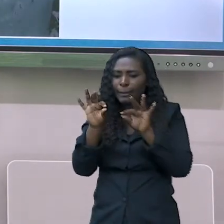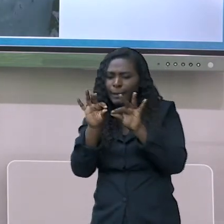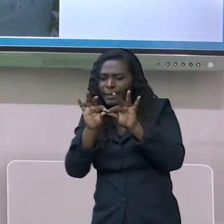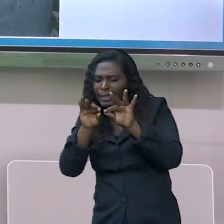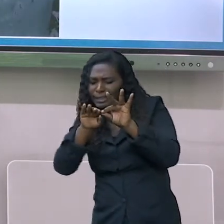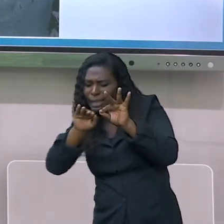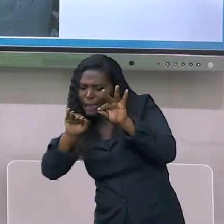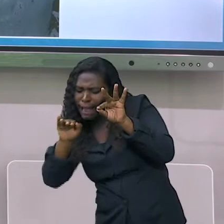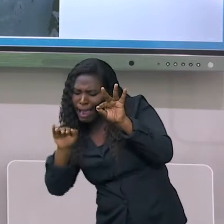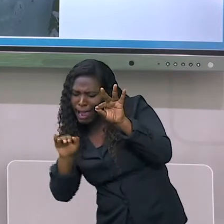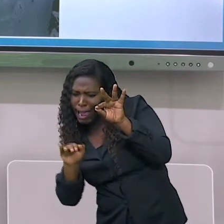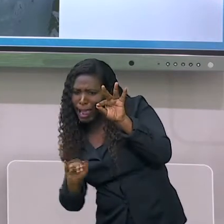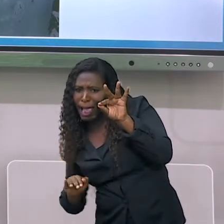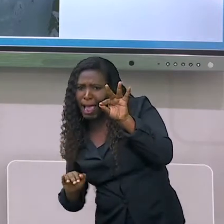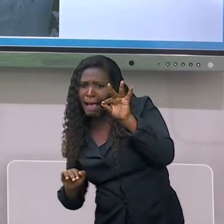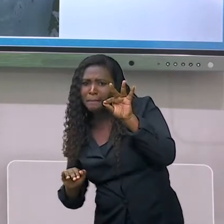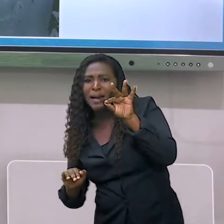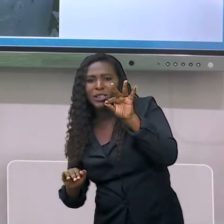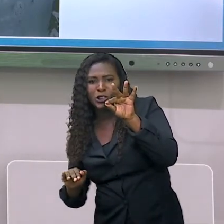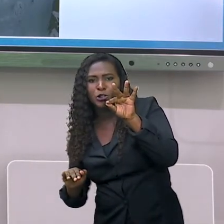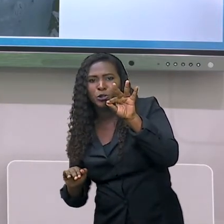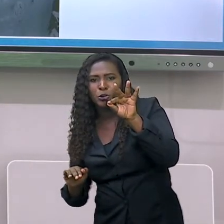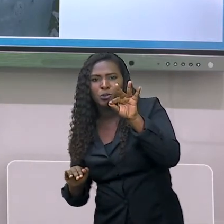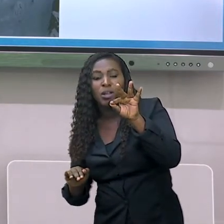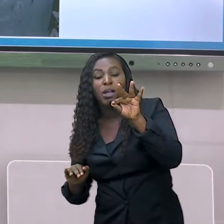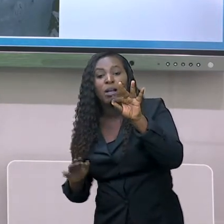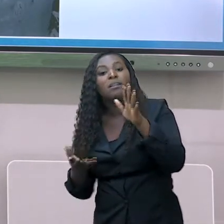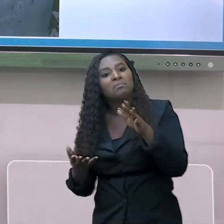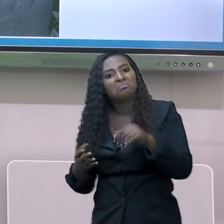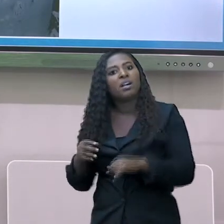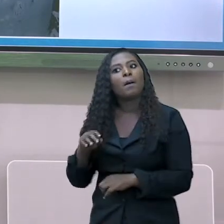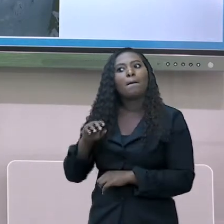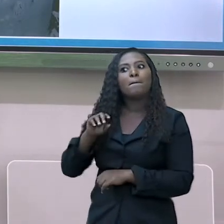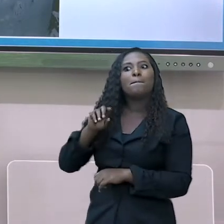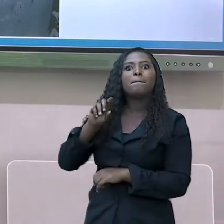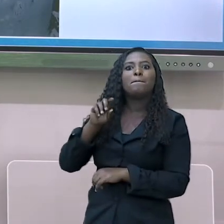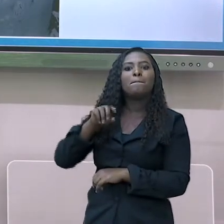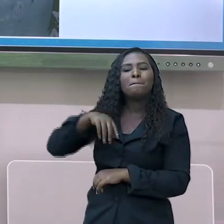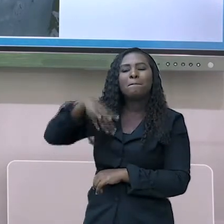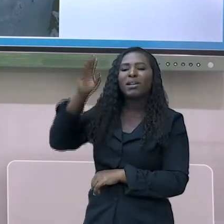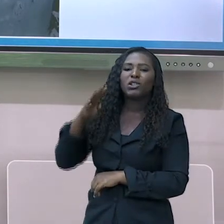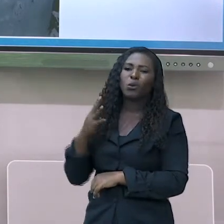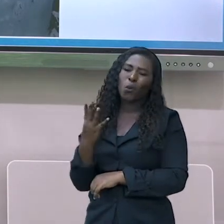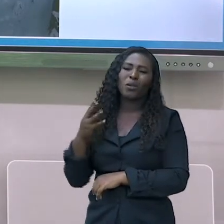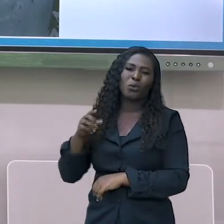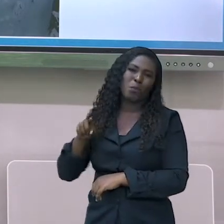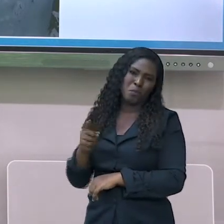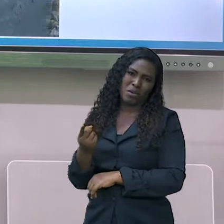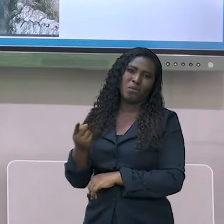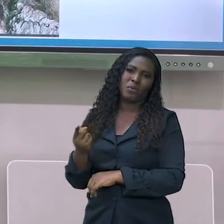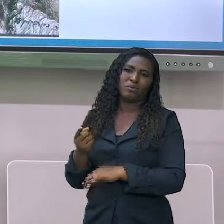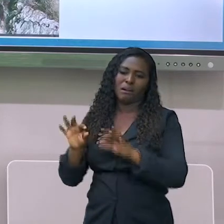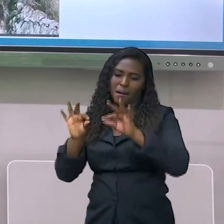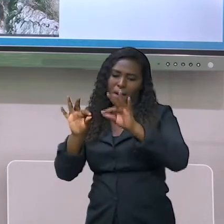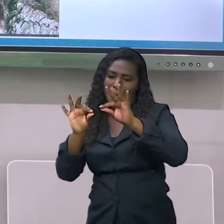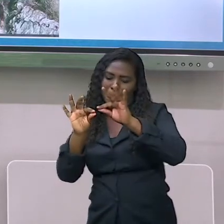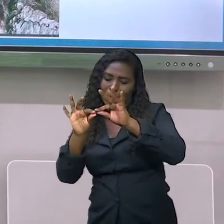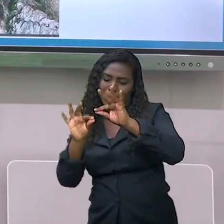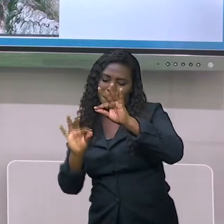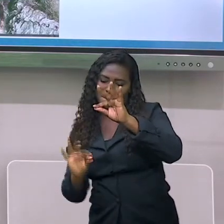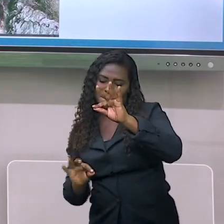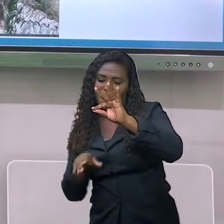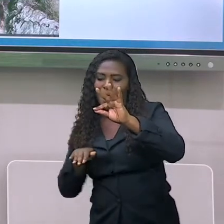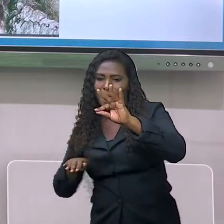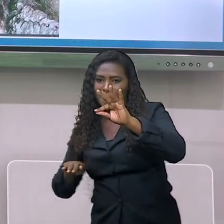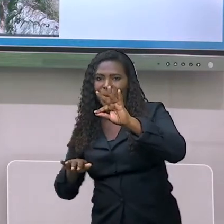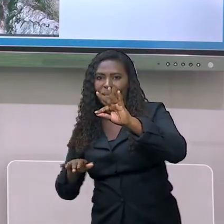a 8.800 metros, aproximadamente, acima do nível do mar. Então, nós